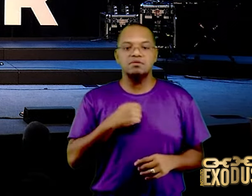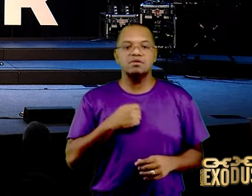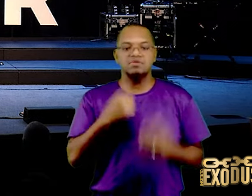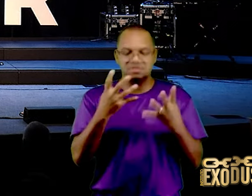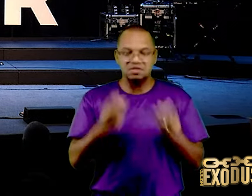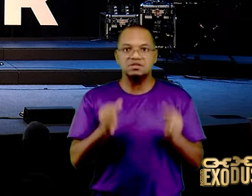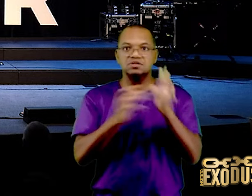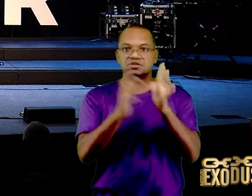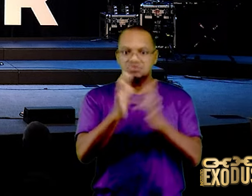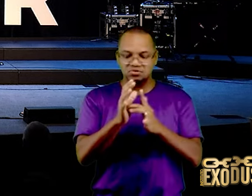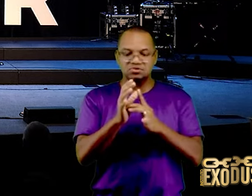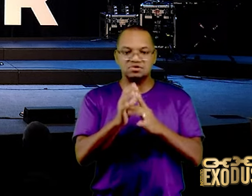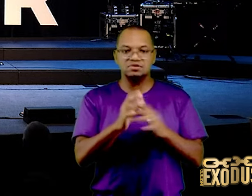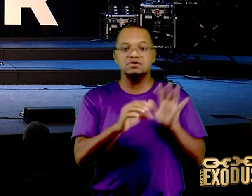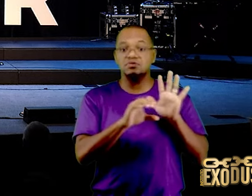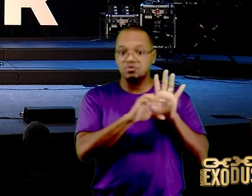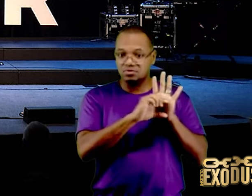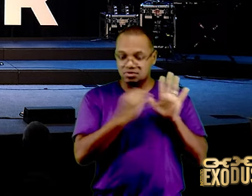eu aprendi a fumar em casa,